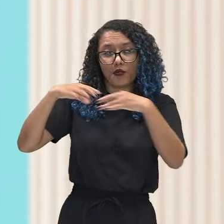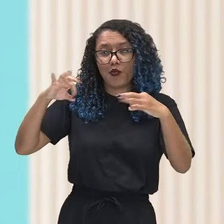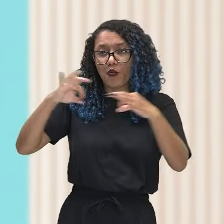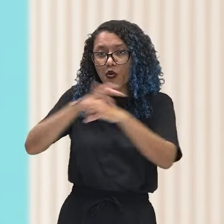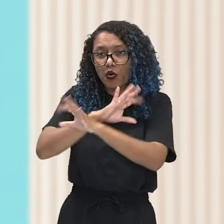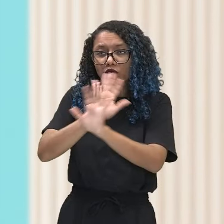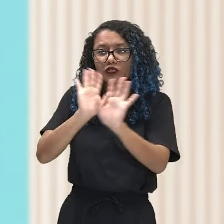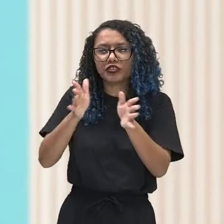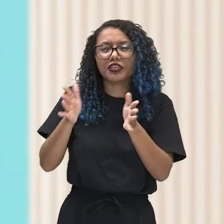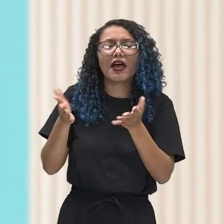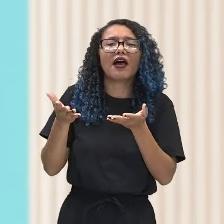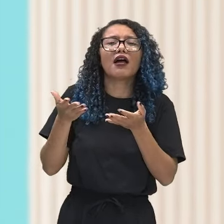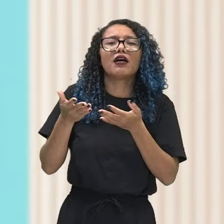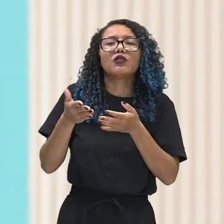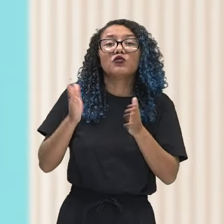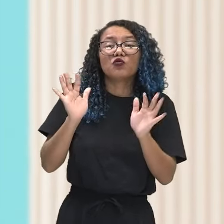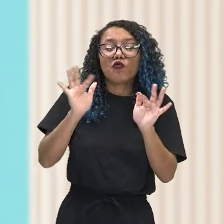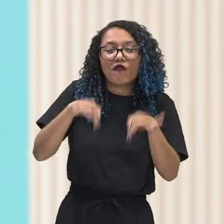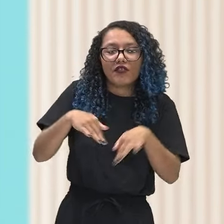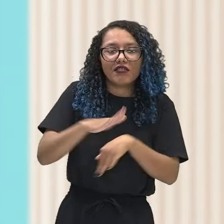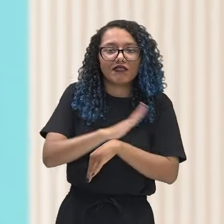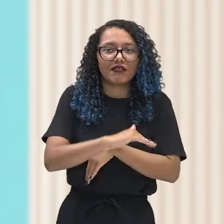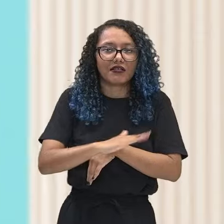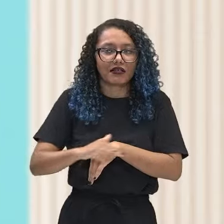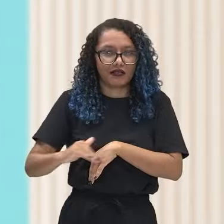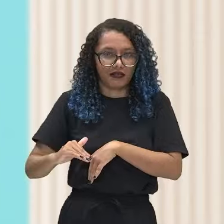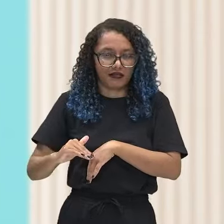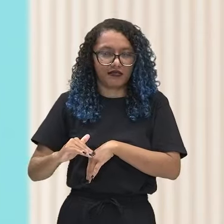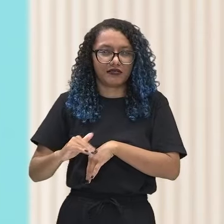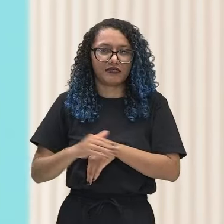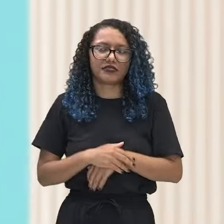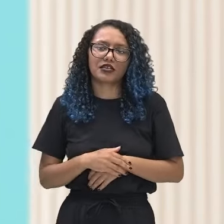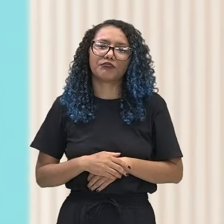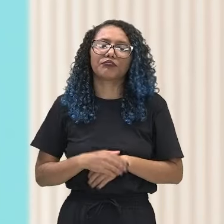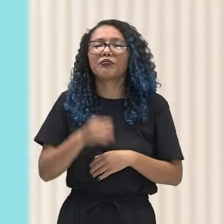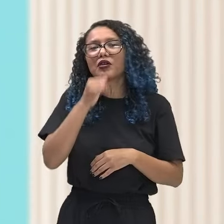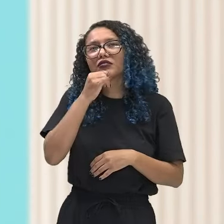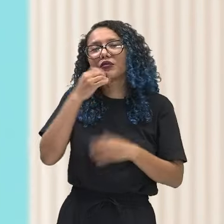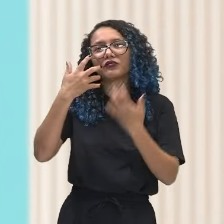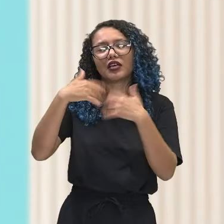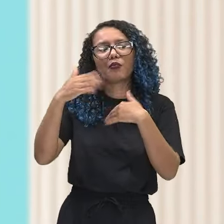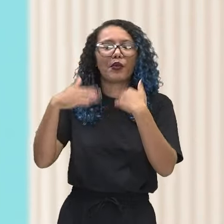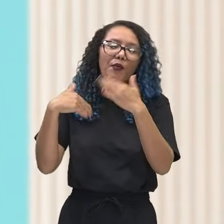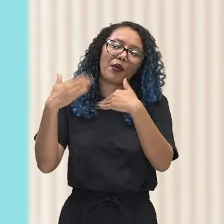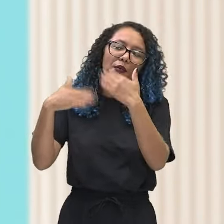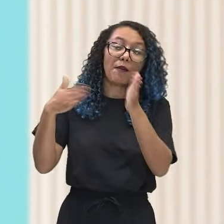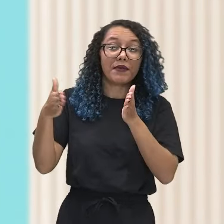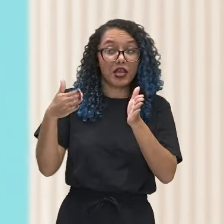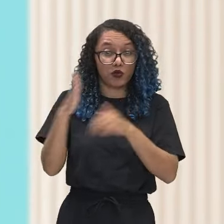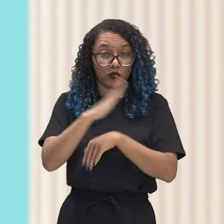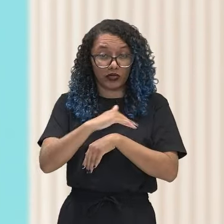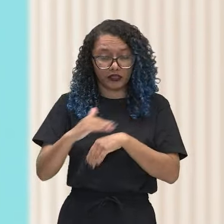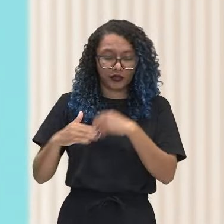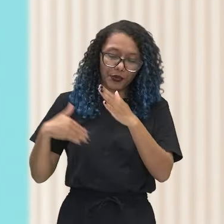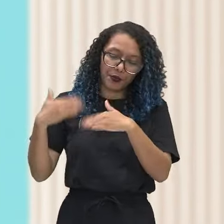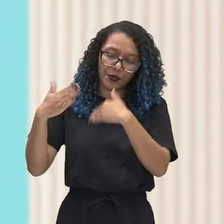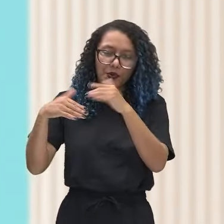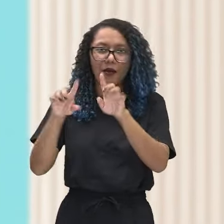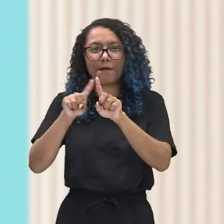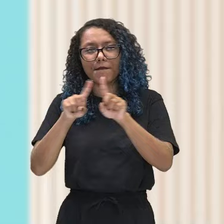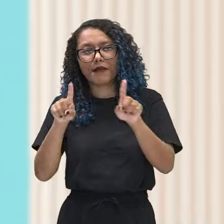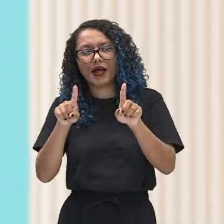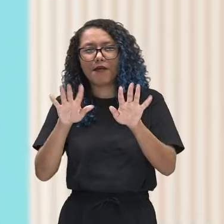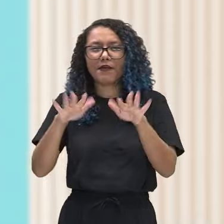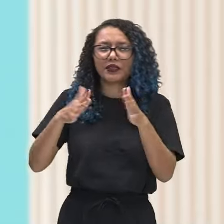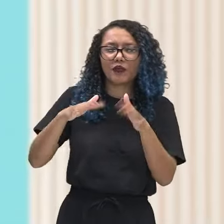Ou seja, que o cérebro ficava se desenvolvendo durante a infância e aí quando chegava lá por volta